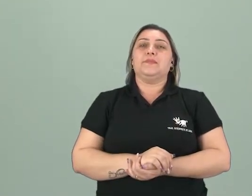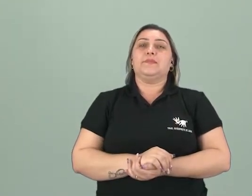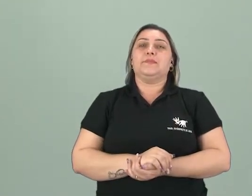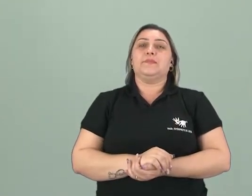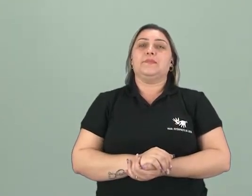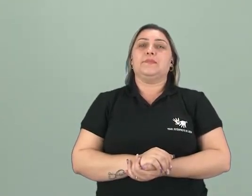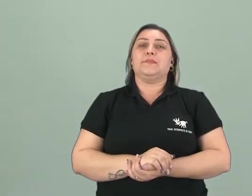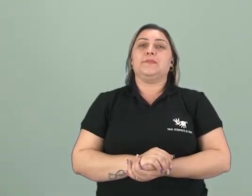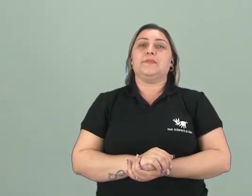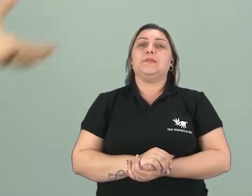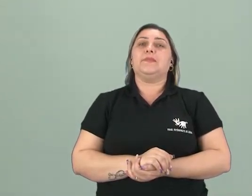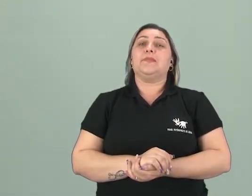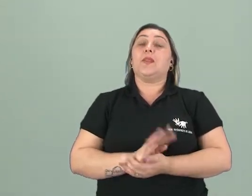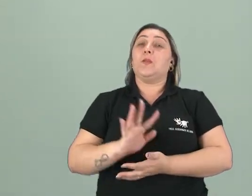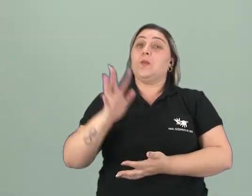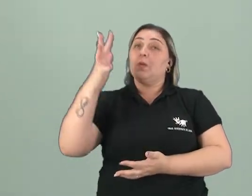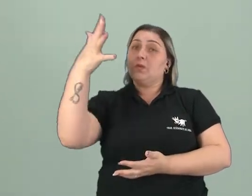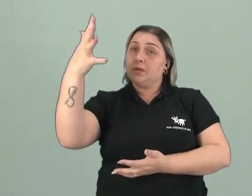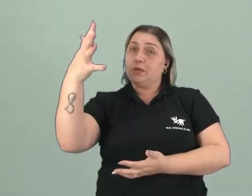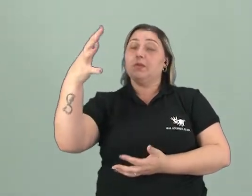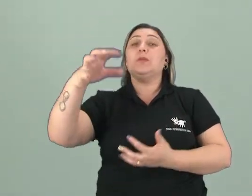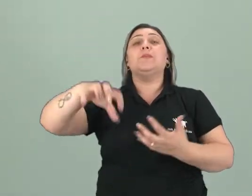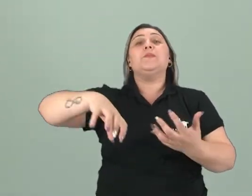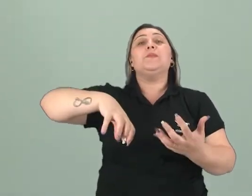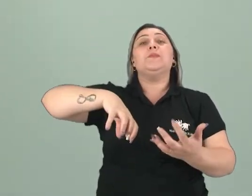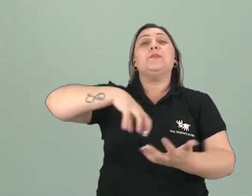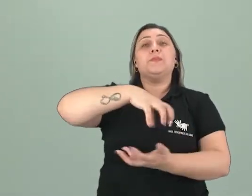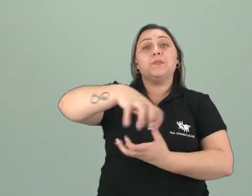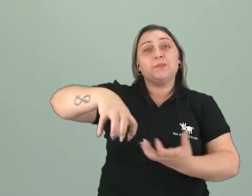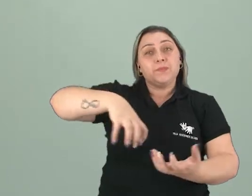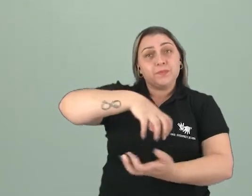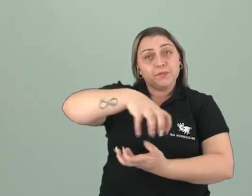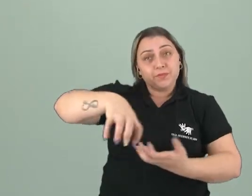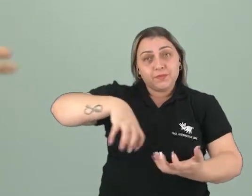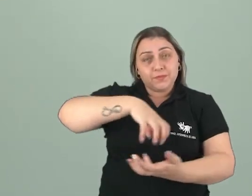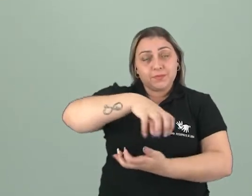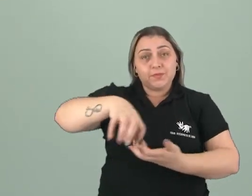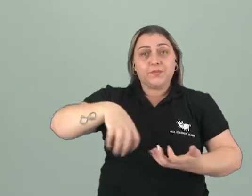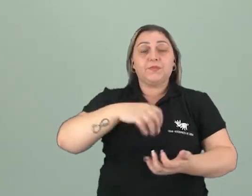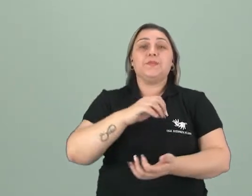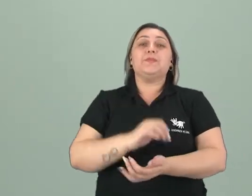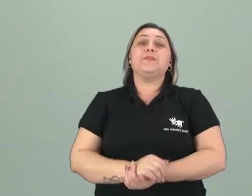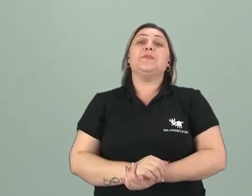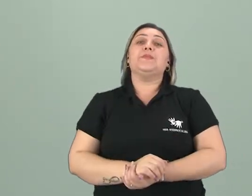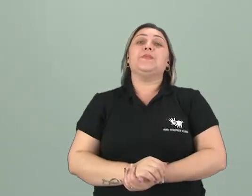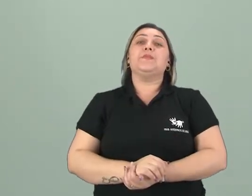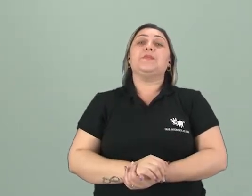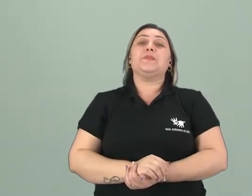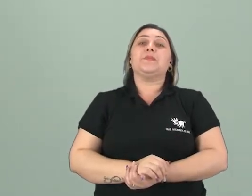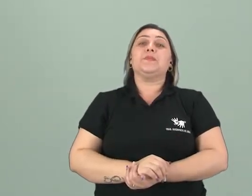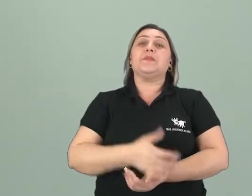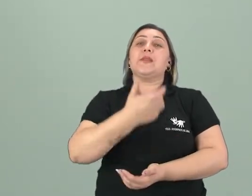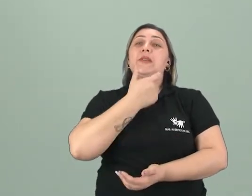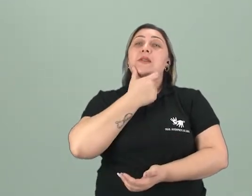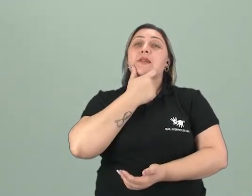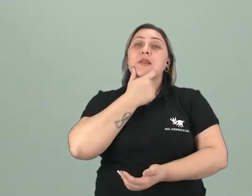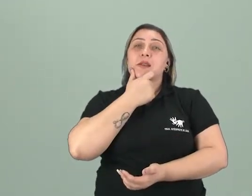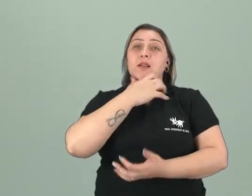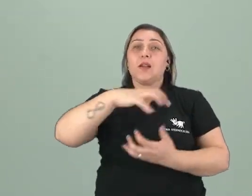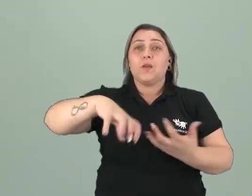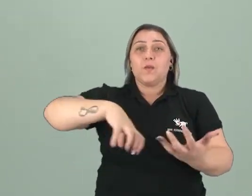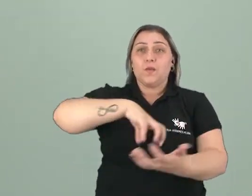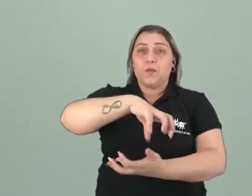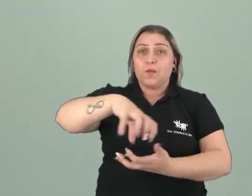processos revolucionários da Inglaterra, que foi a Revolução